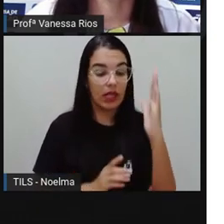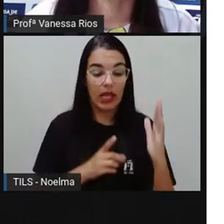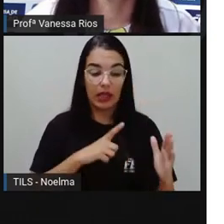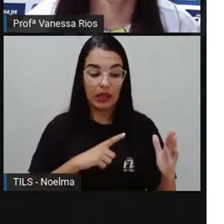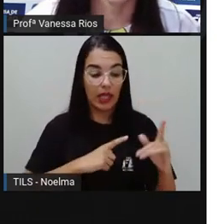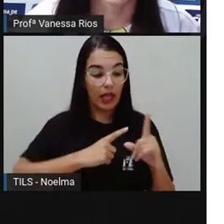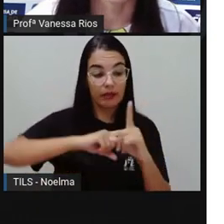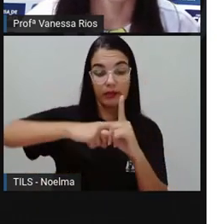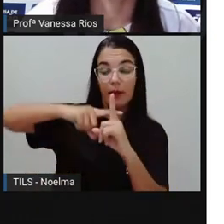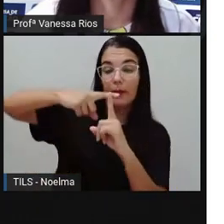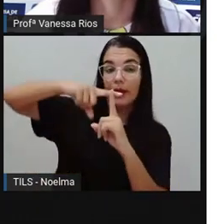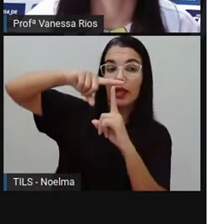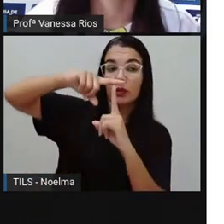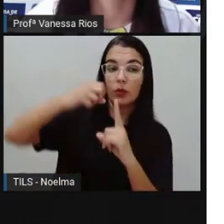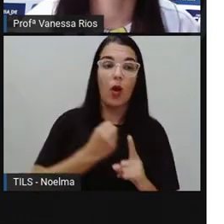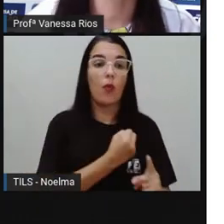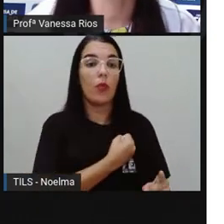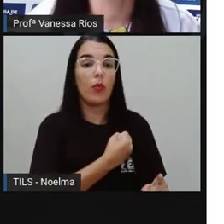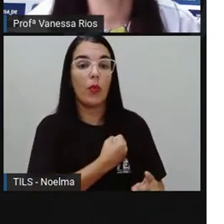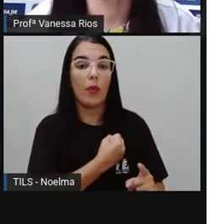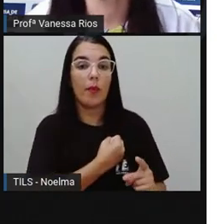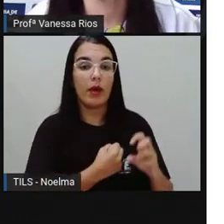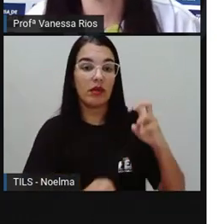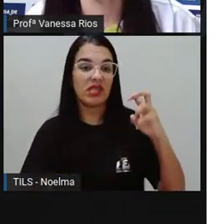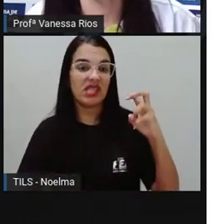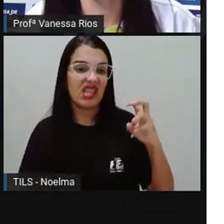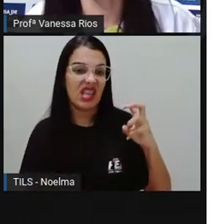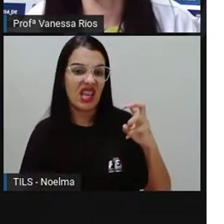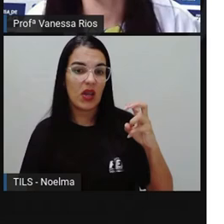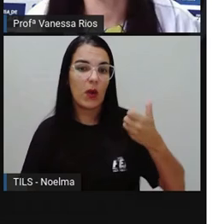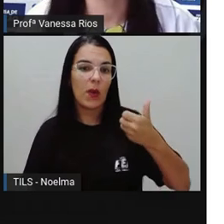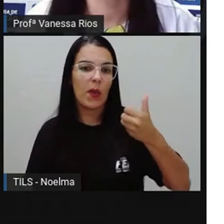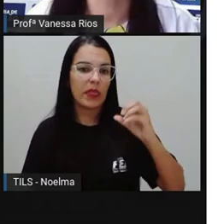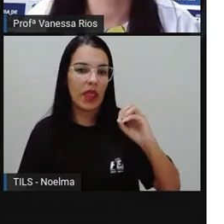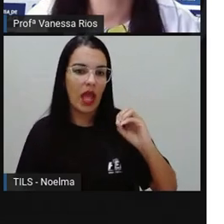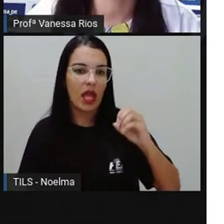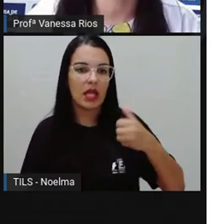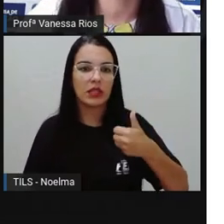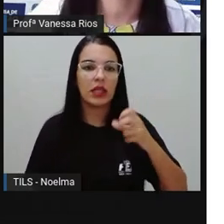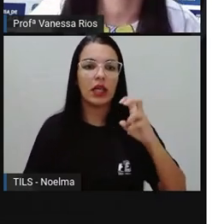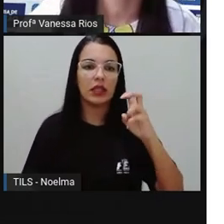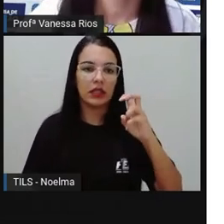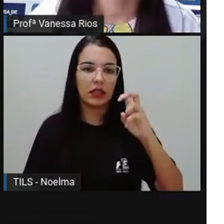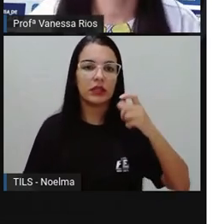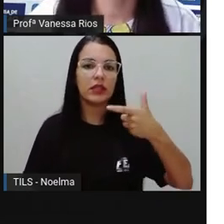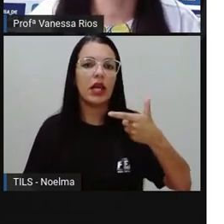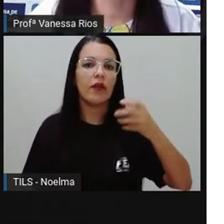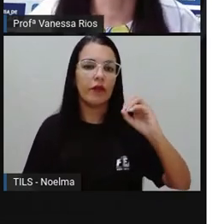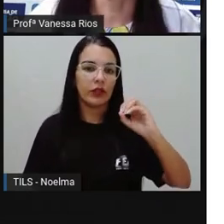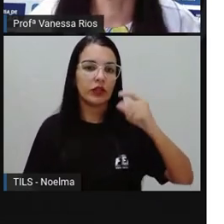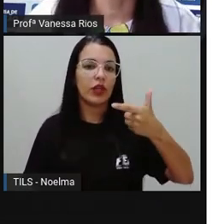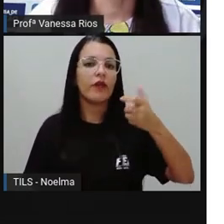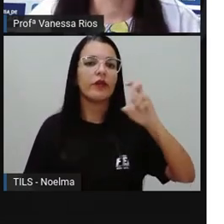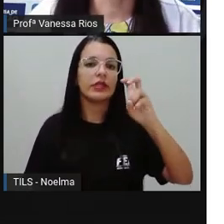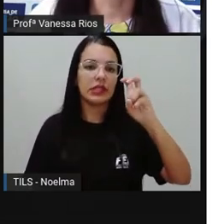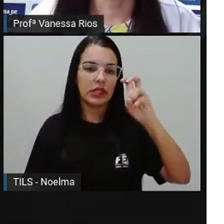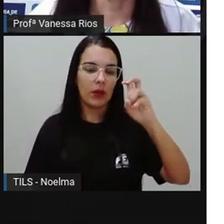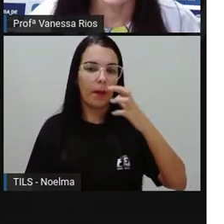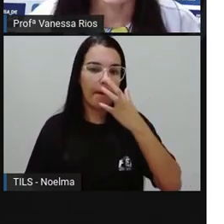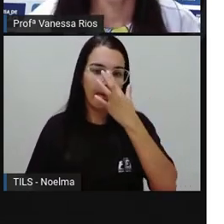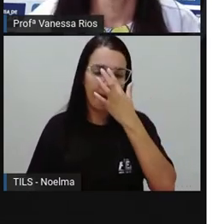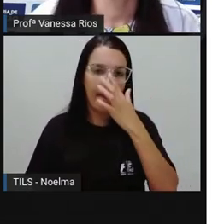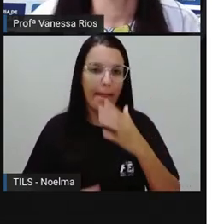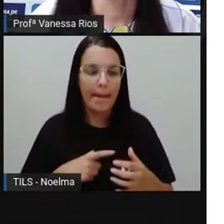temperaturas, né? Percebendo que os tamanhos das colunas correspondem justamente ao valor, ao